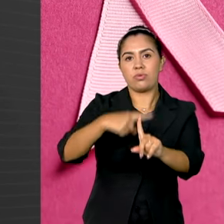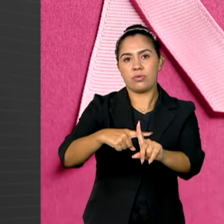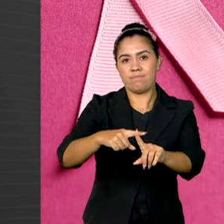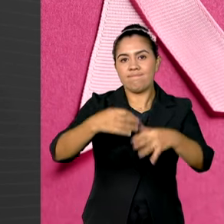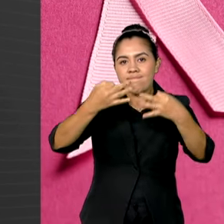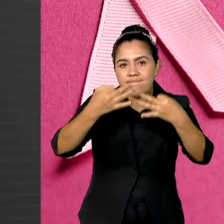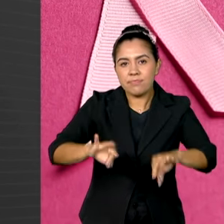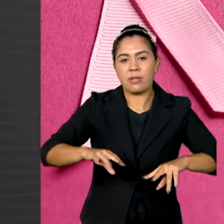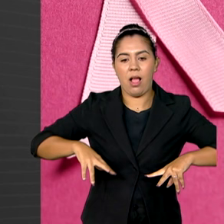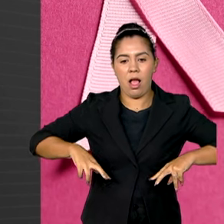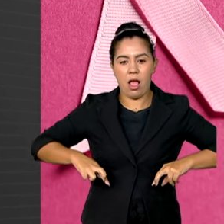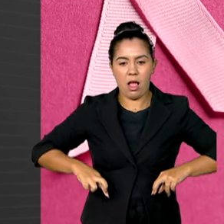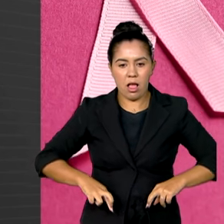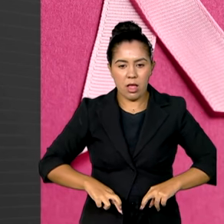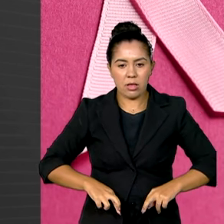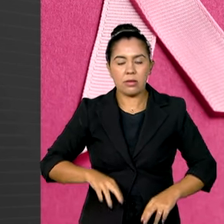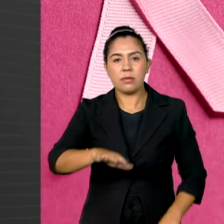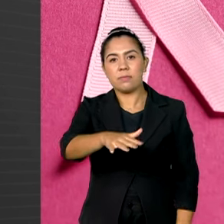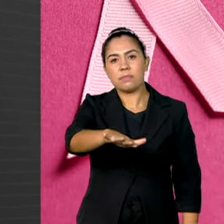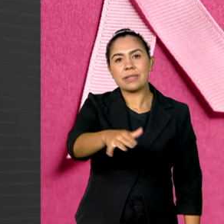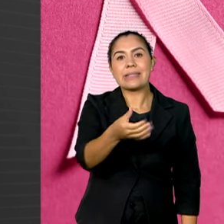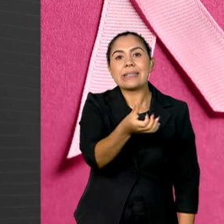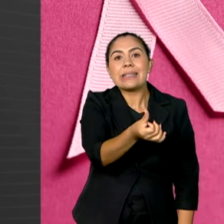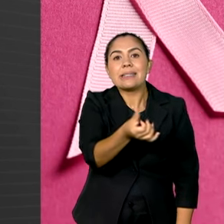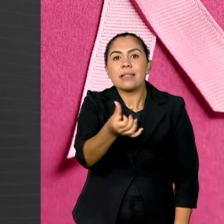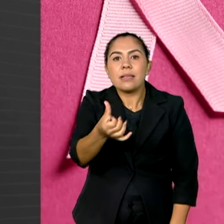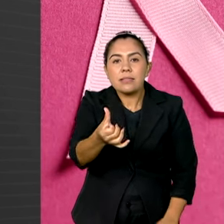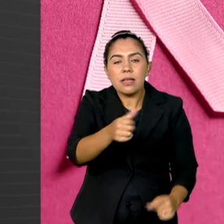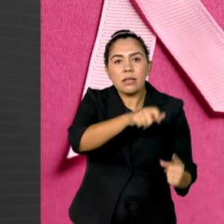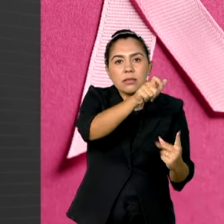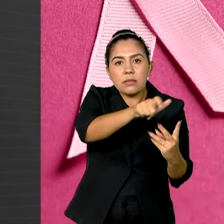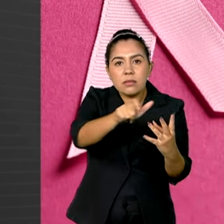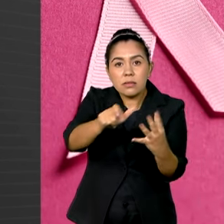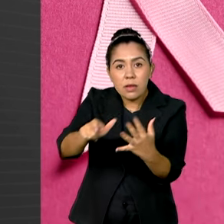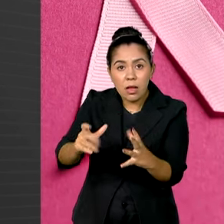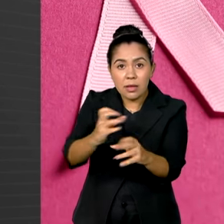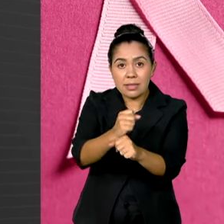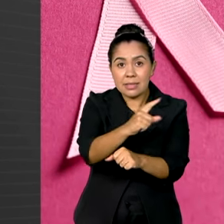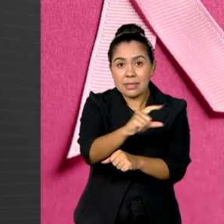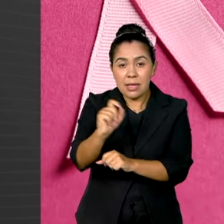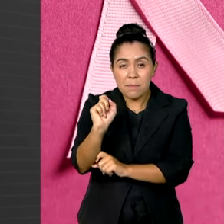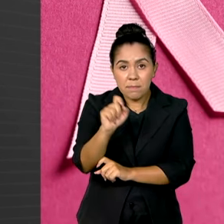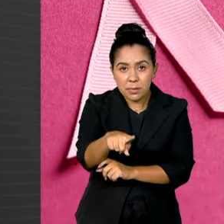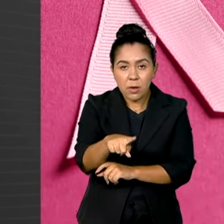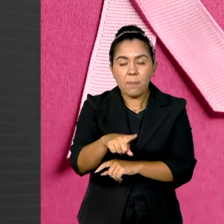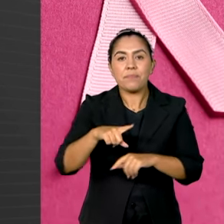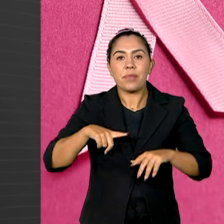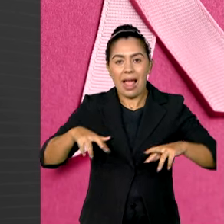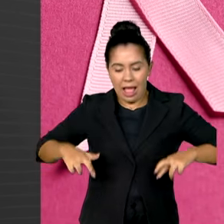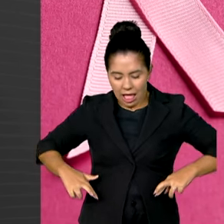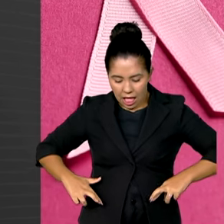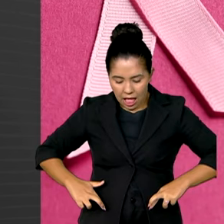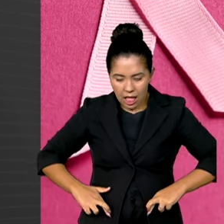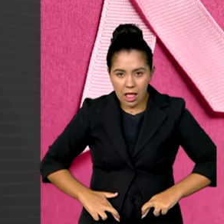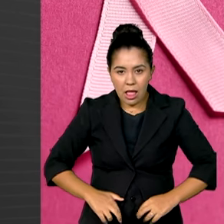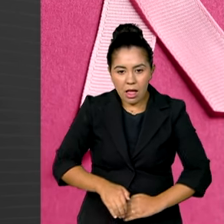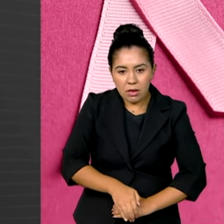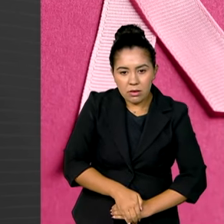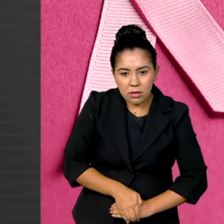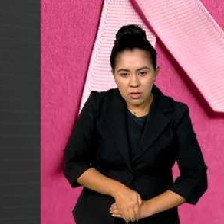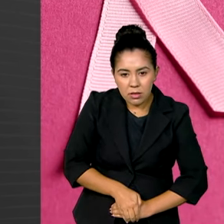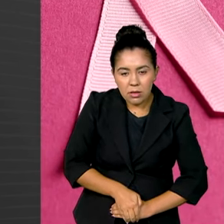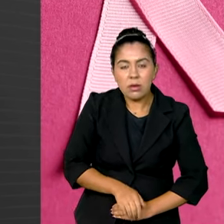uma média de 66 casos a cada 100 mil mulheres. Para o câncer de colo de útero, a tendência é que sejam